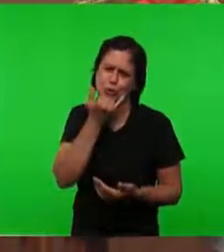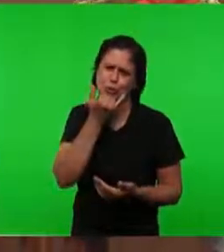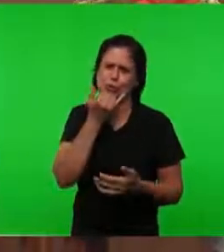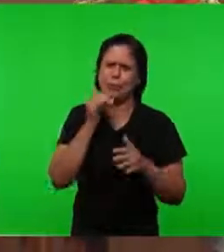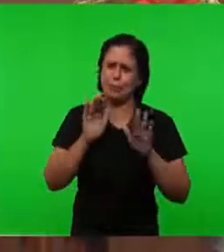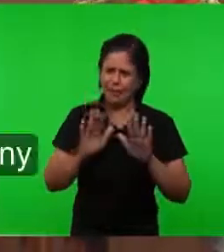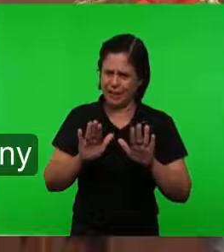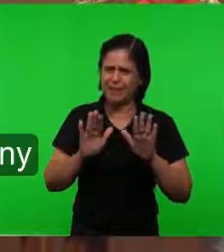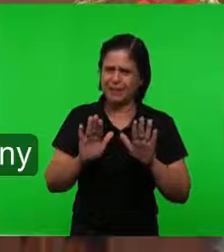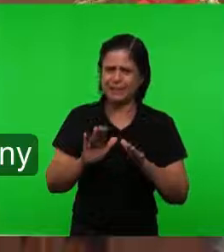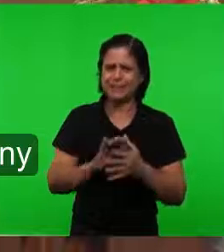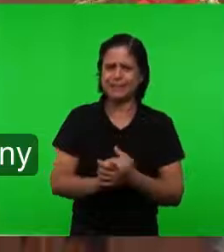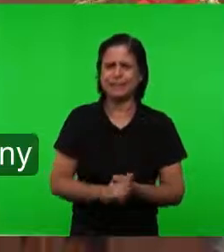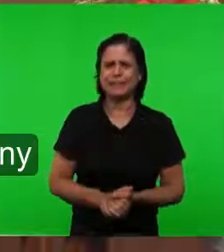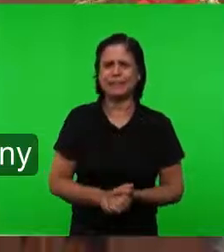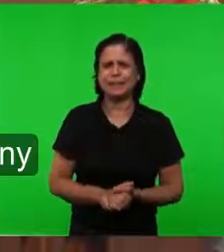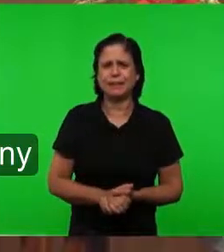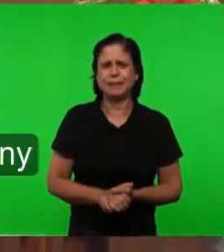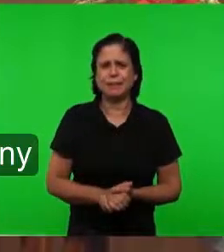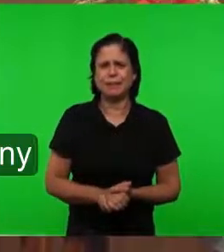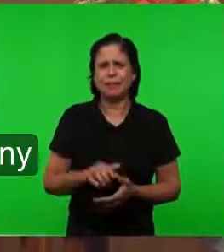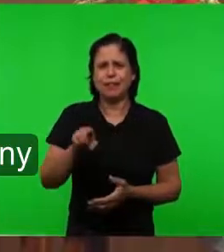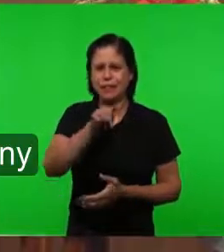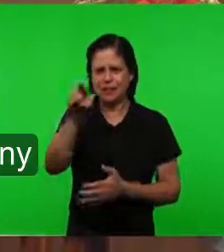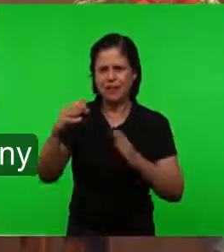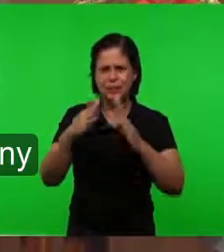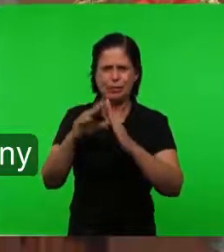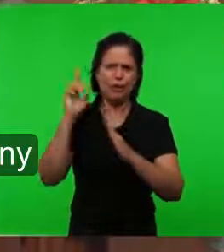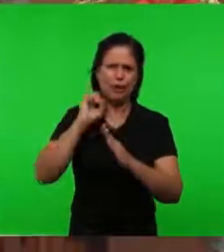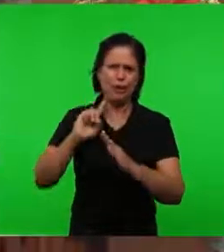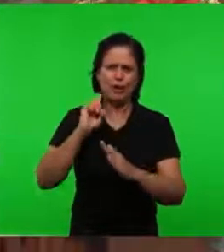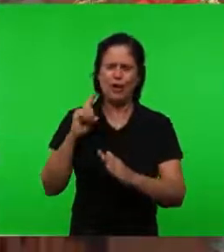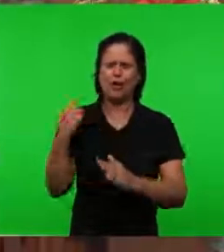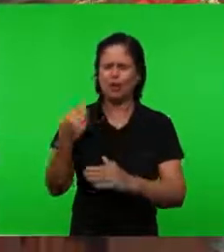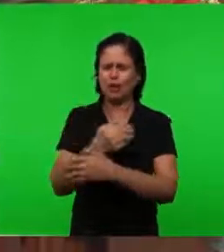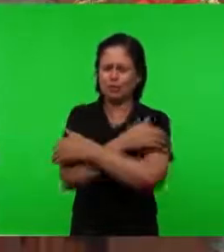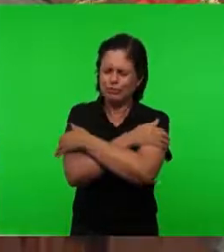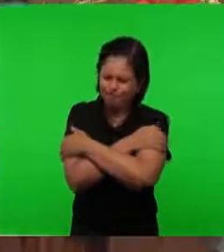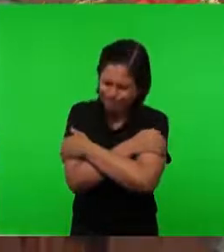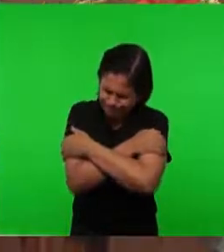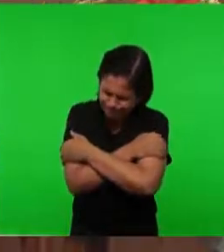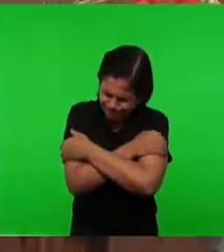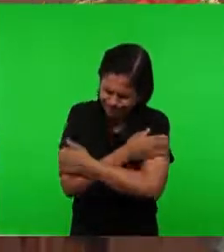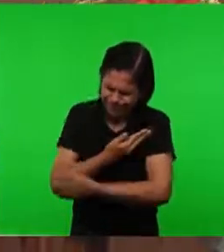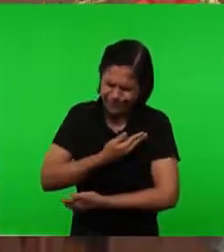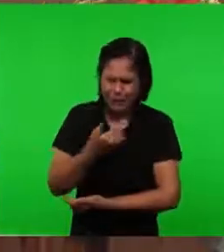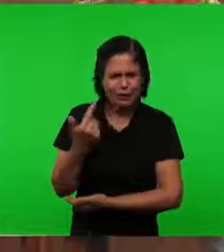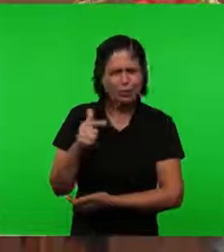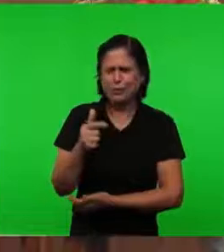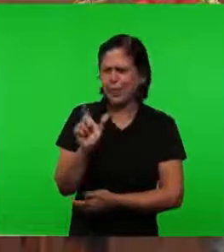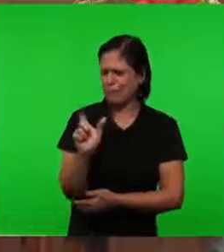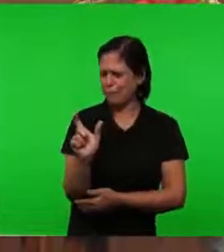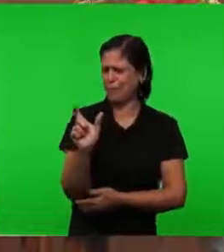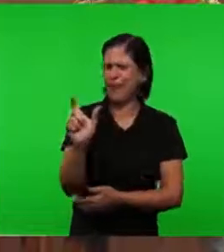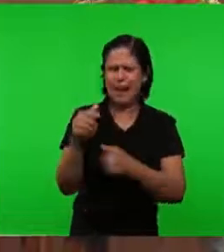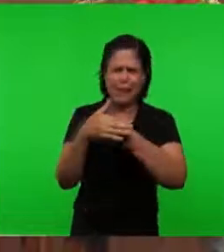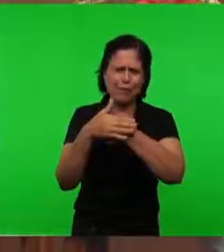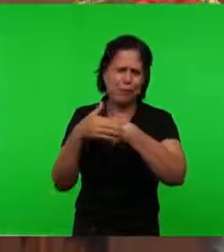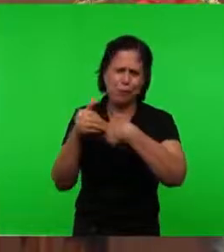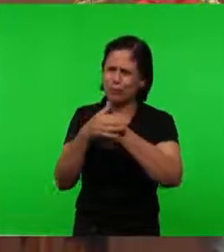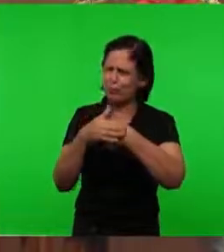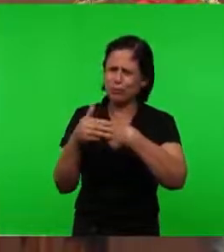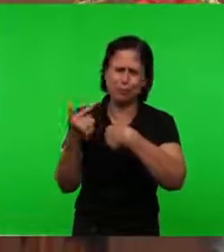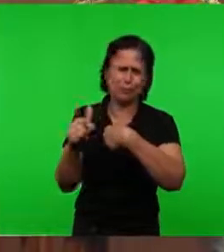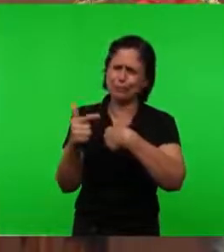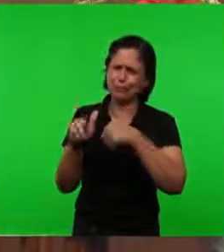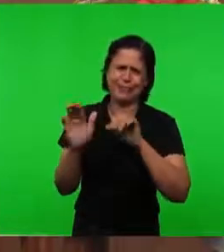quero Deixar Aos nossos irmãos Que estão aí A destra de companhia Não existe Palavras De consolo A